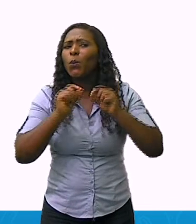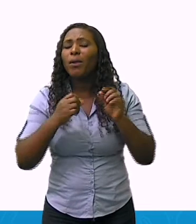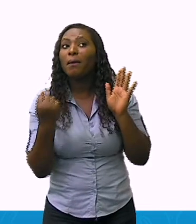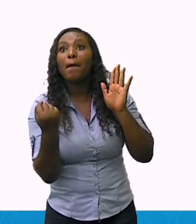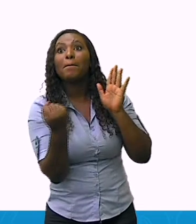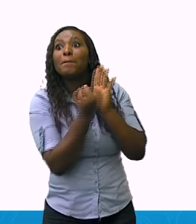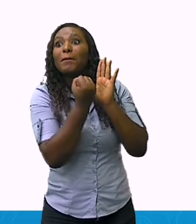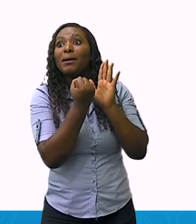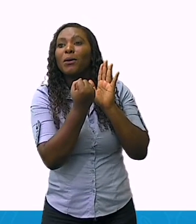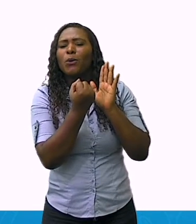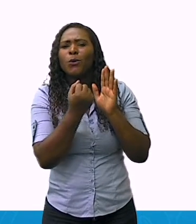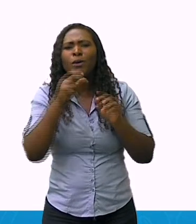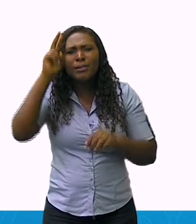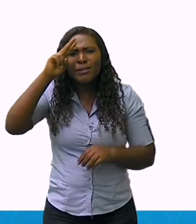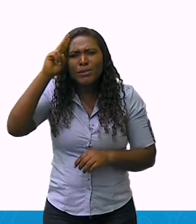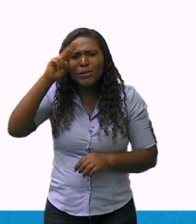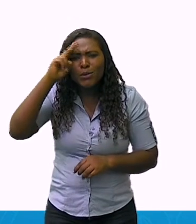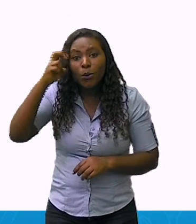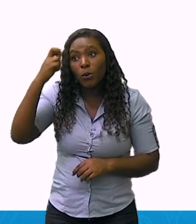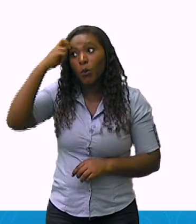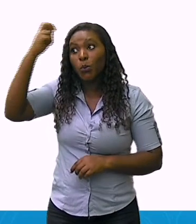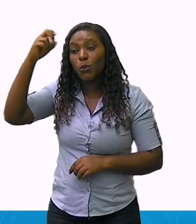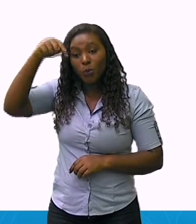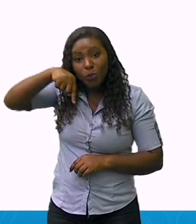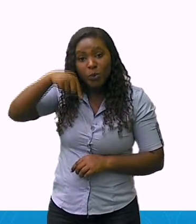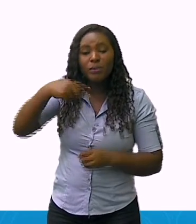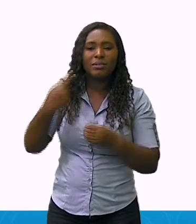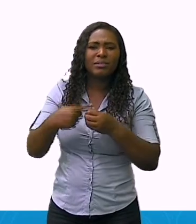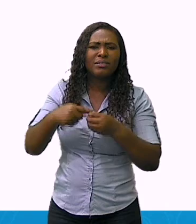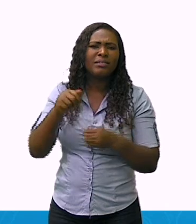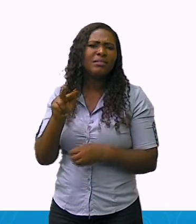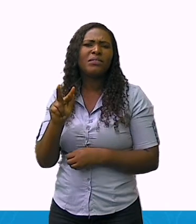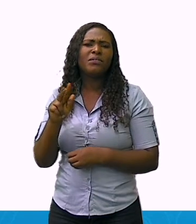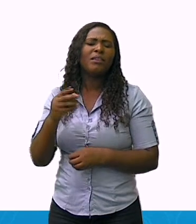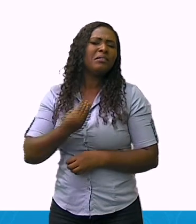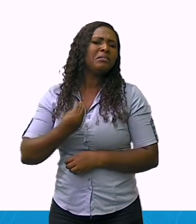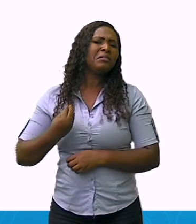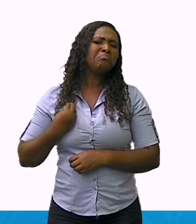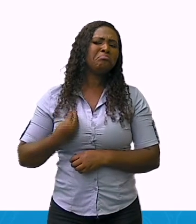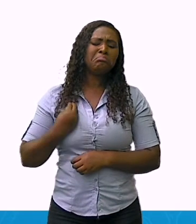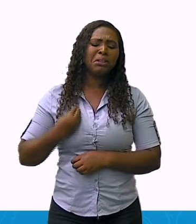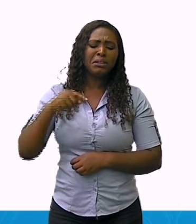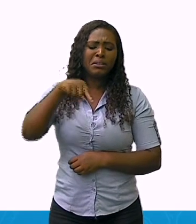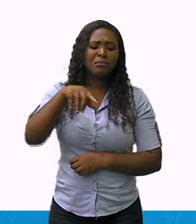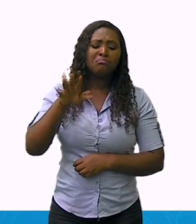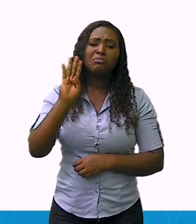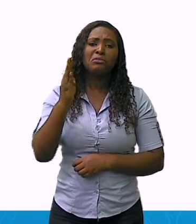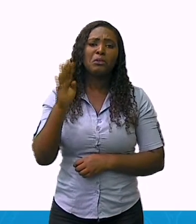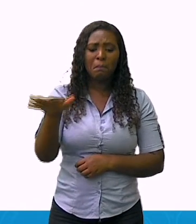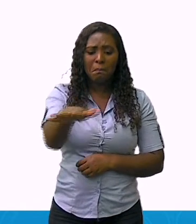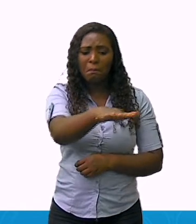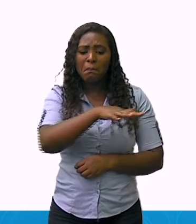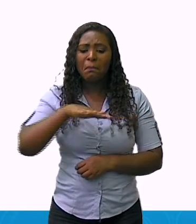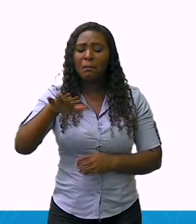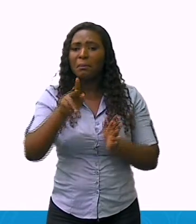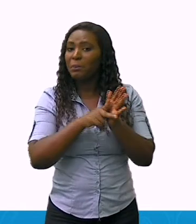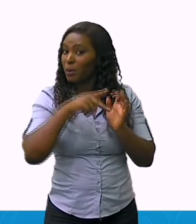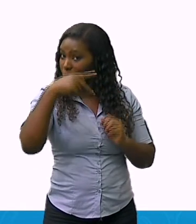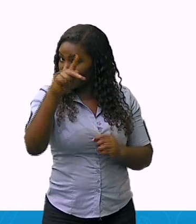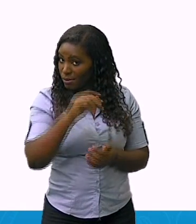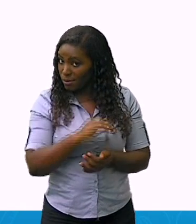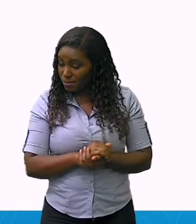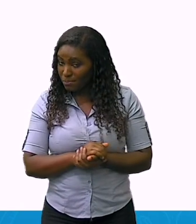Após avaliar os diferentes tipos de paisagem e visualizar no seu bairro, é